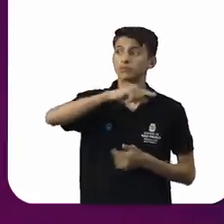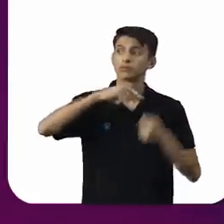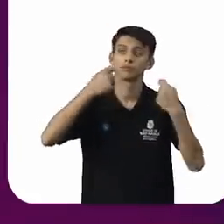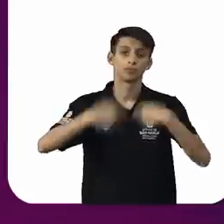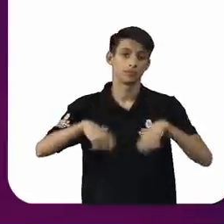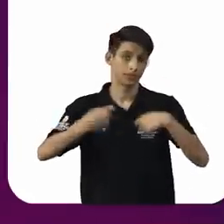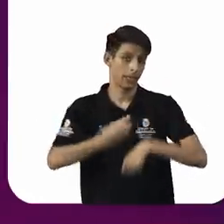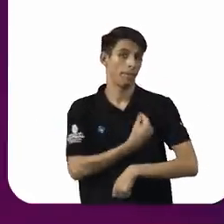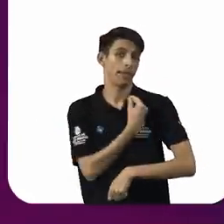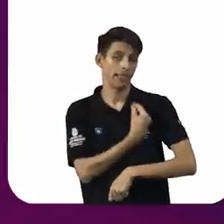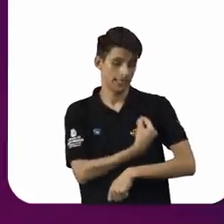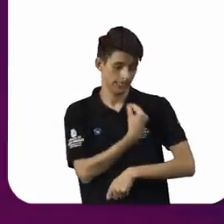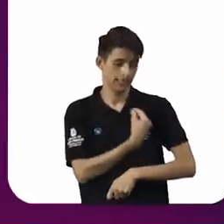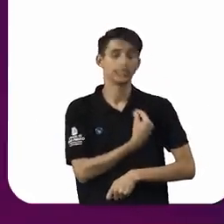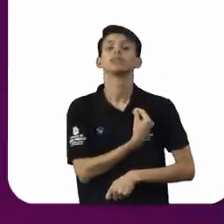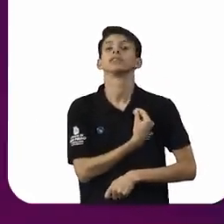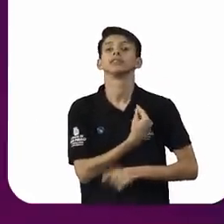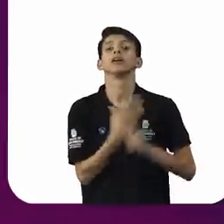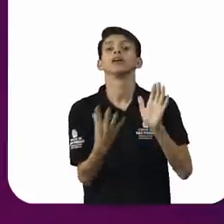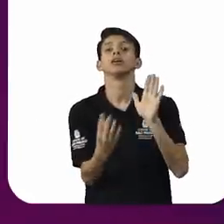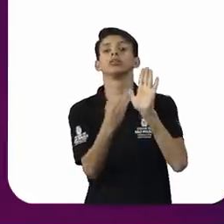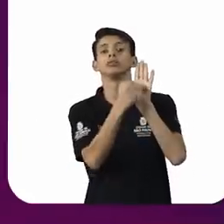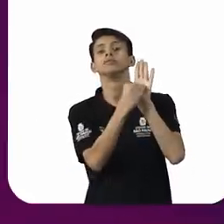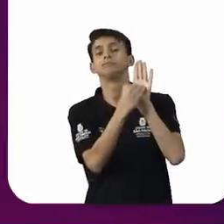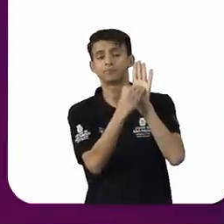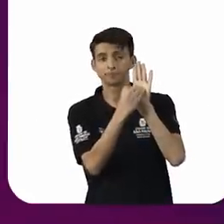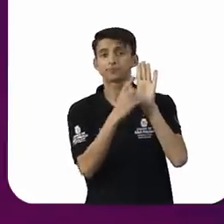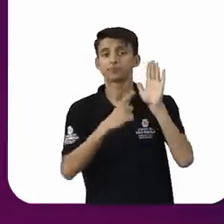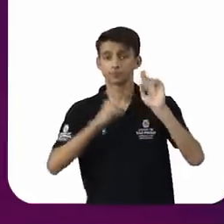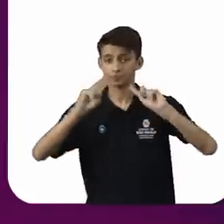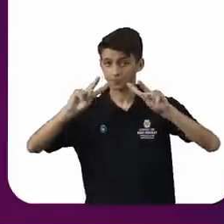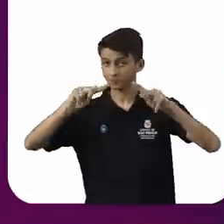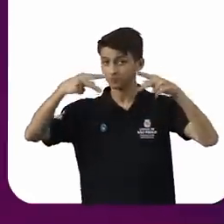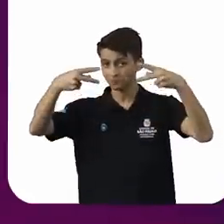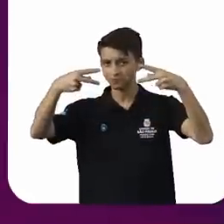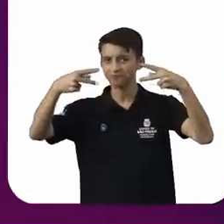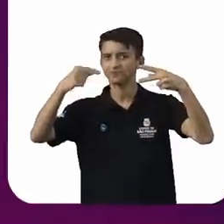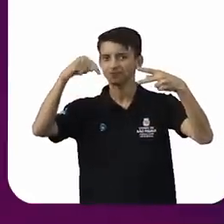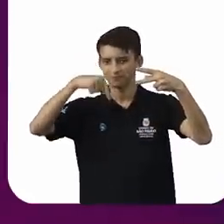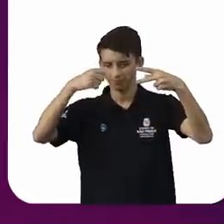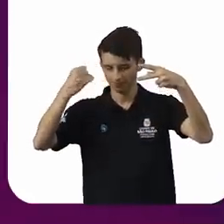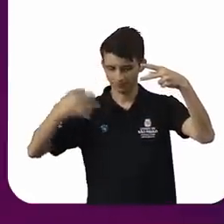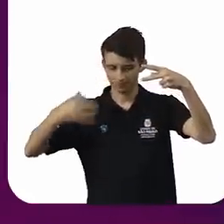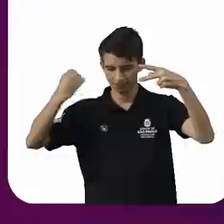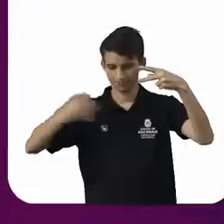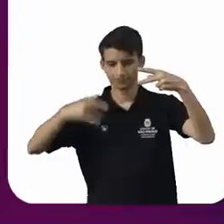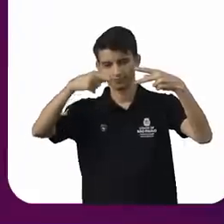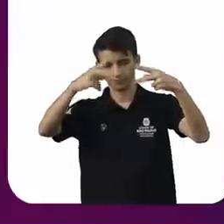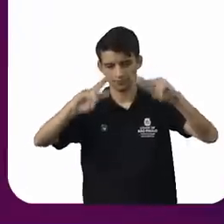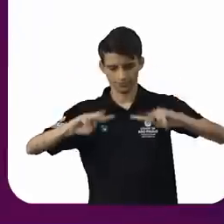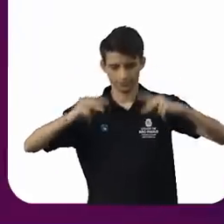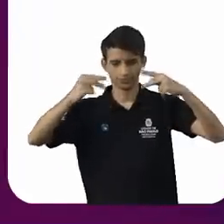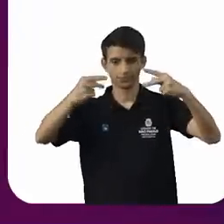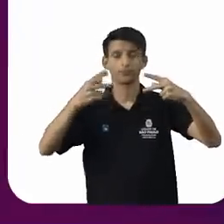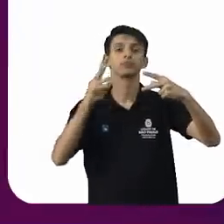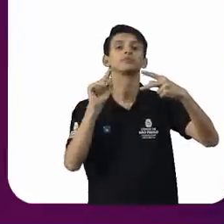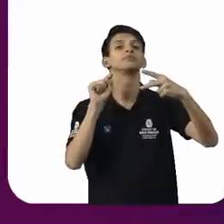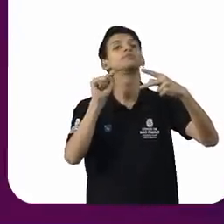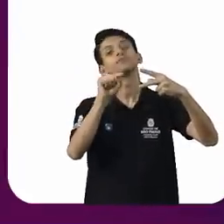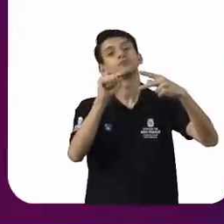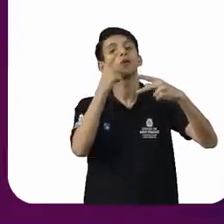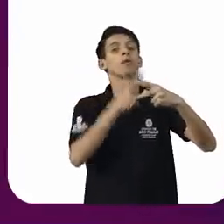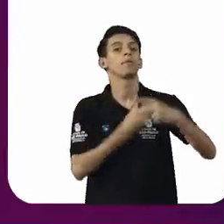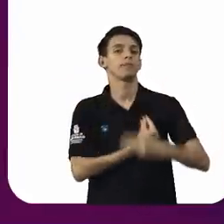confirmar a presença utilizando o link disponível na descrição do vídeo ou pelo QR Code que está aparecendo